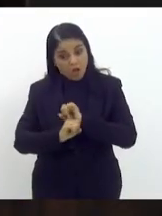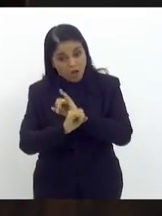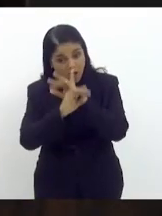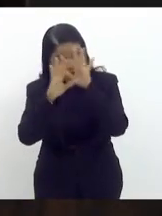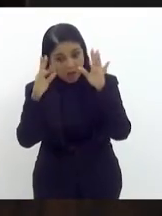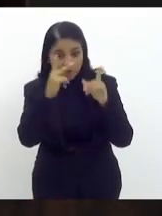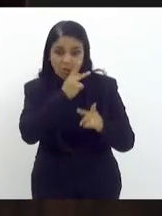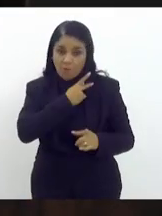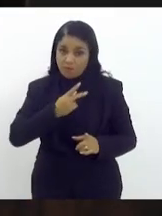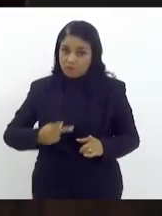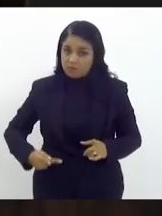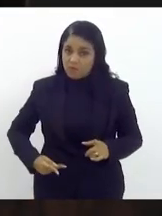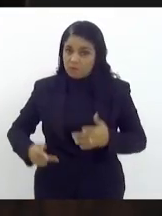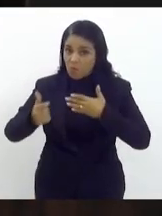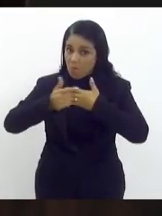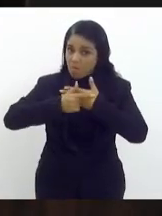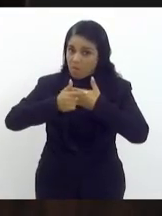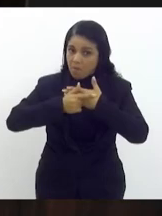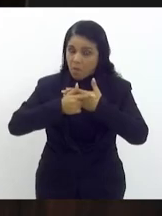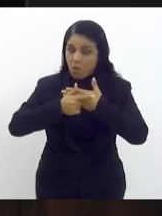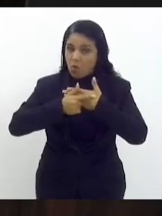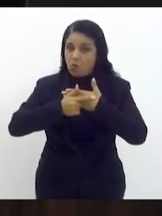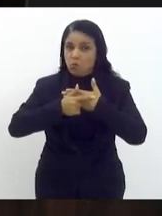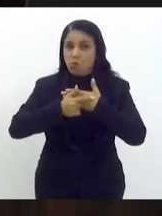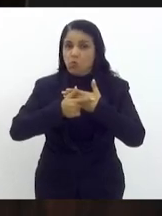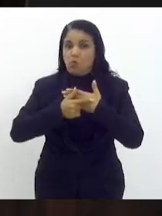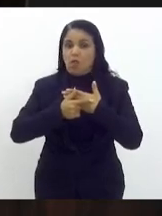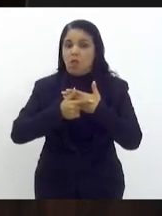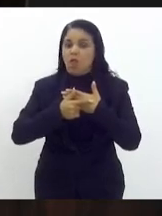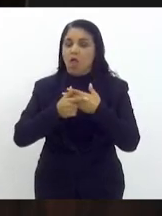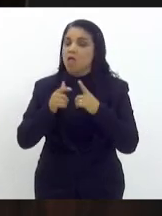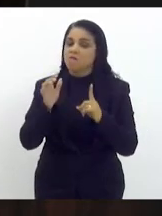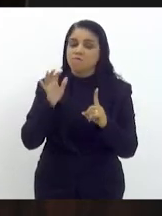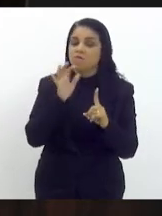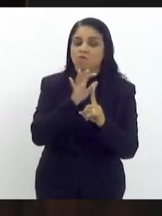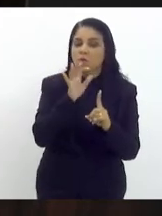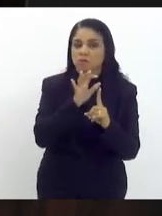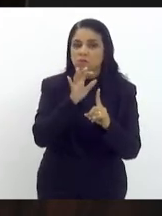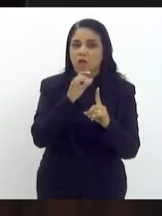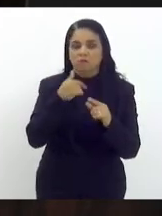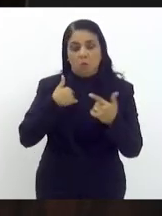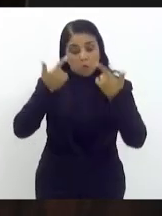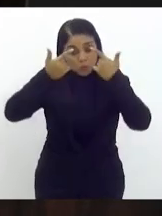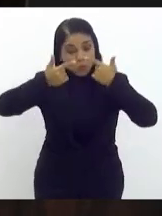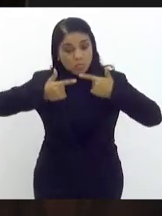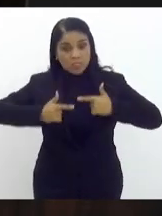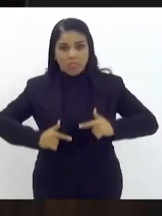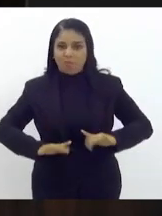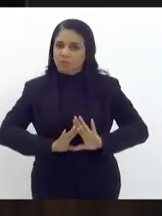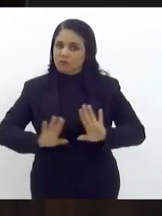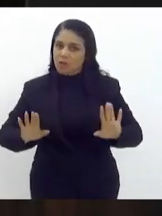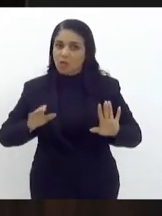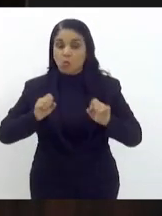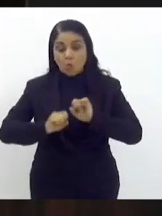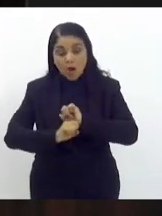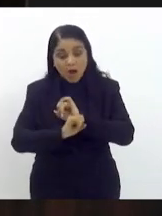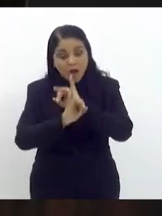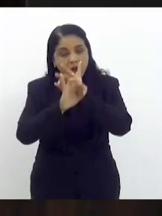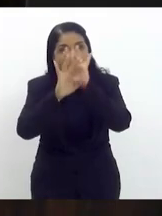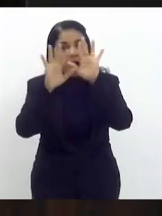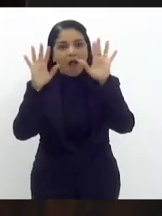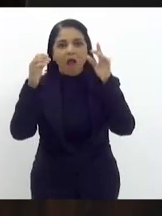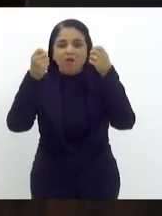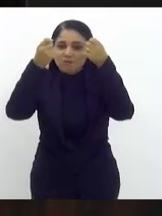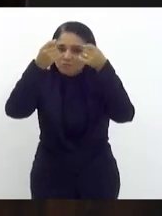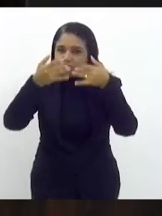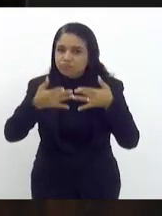presidência aqui não é convencer ninguém muito pelo contrário é o papel de neutralidade eu só quis esclarecer porque eu ouvi perfeitamente